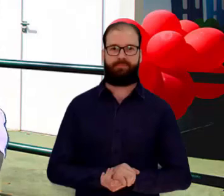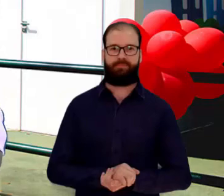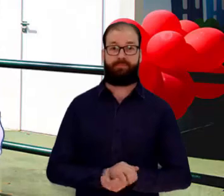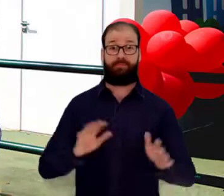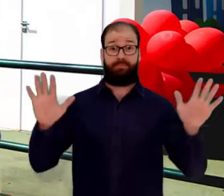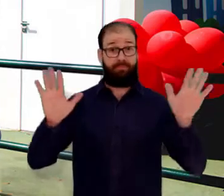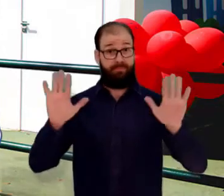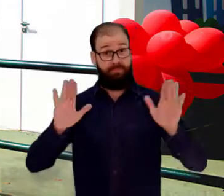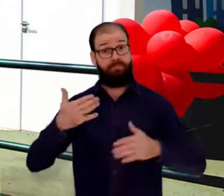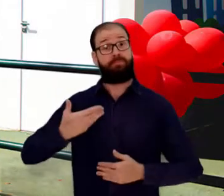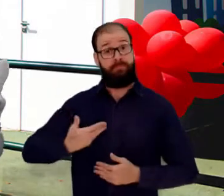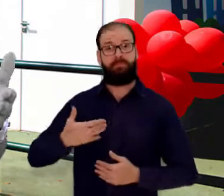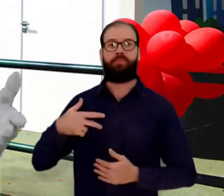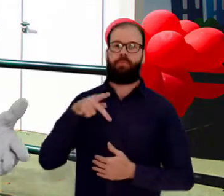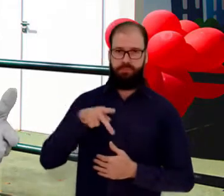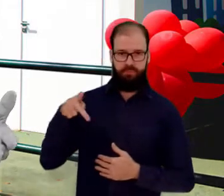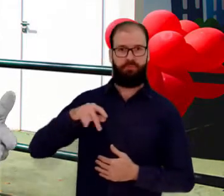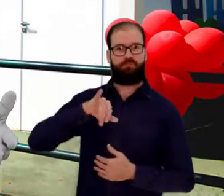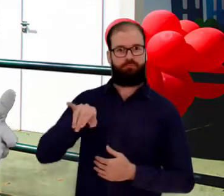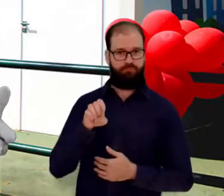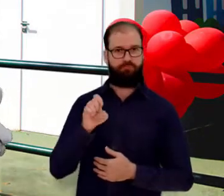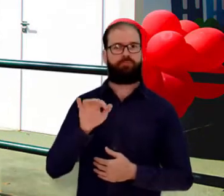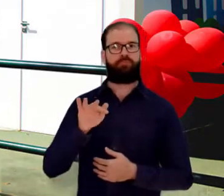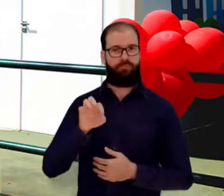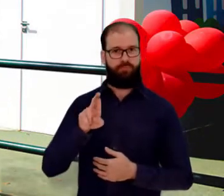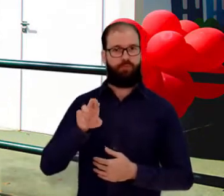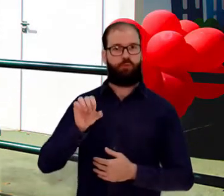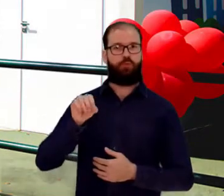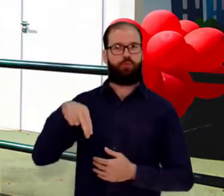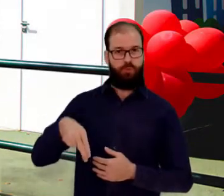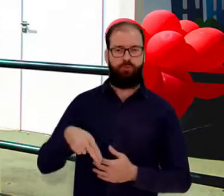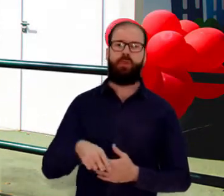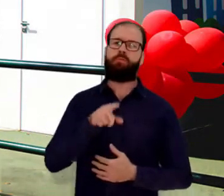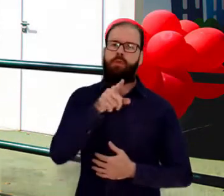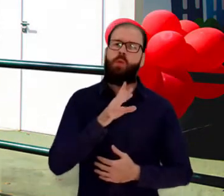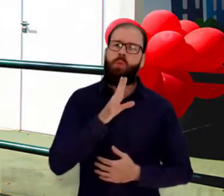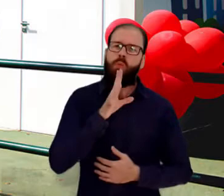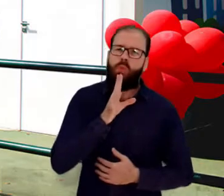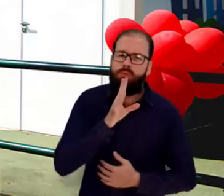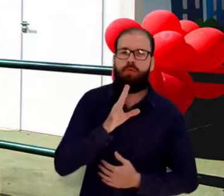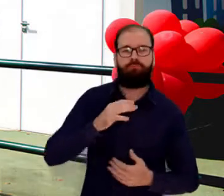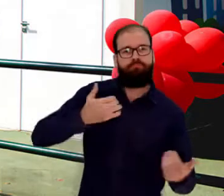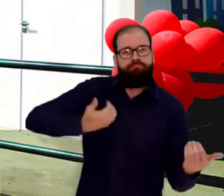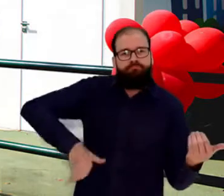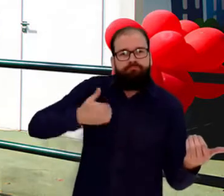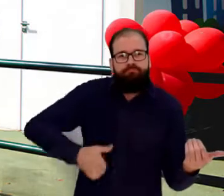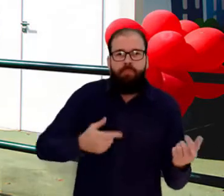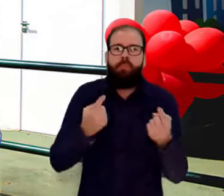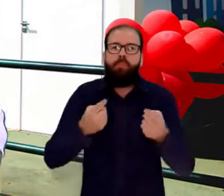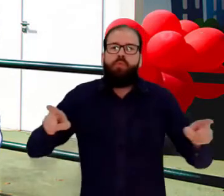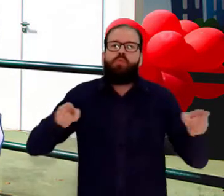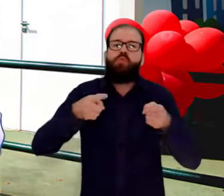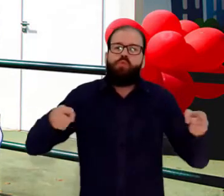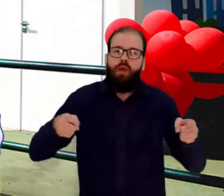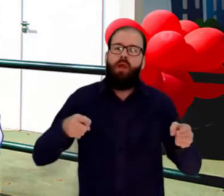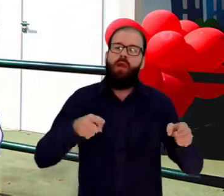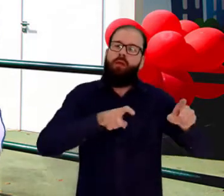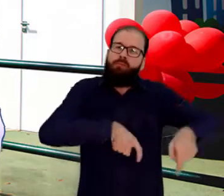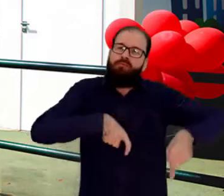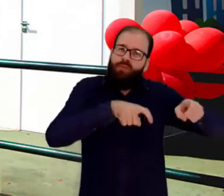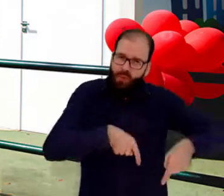Olá, sou o professor Jefferson. Quem de nós nunca ouviu uma moda de viola que retratasse a vida no campo?